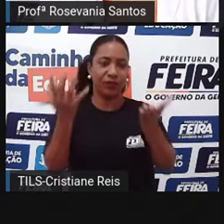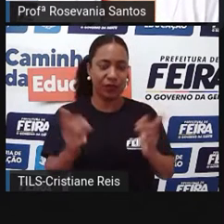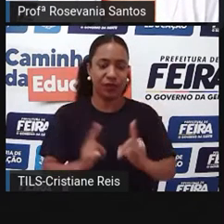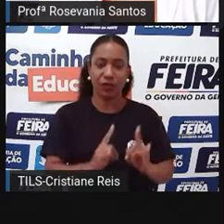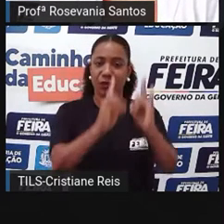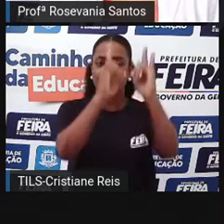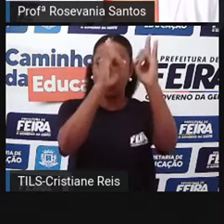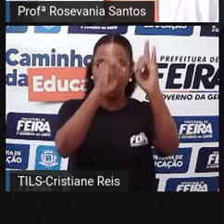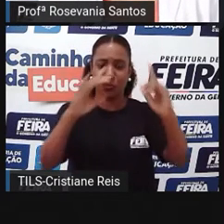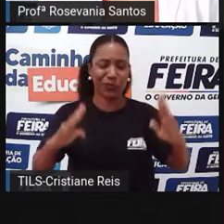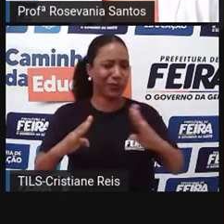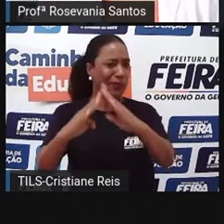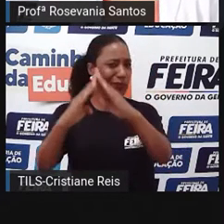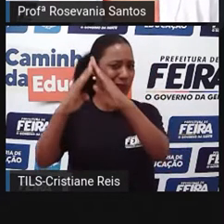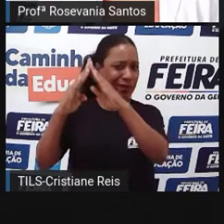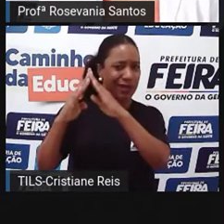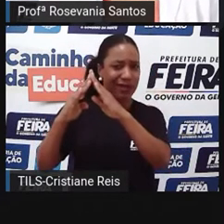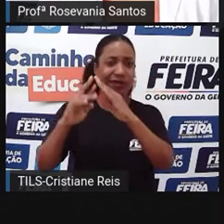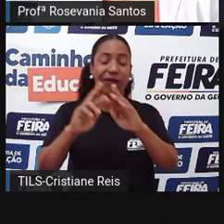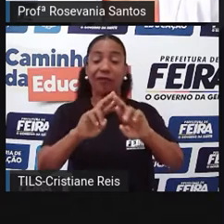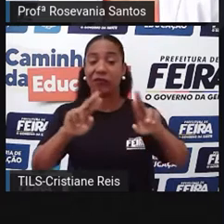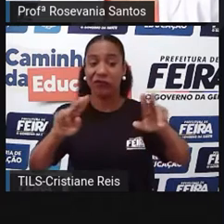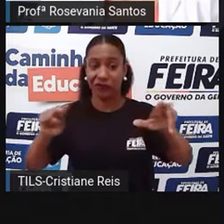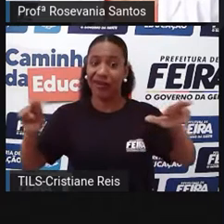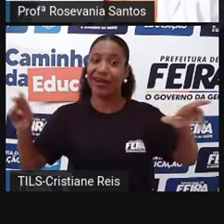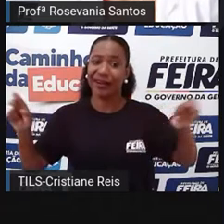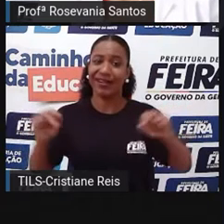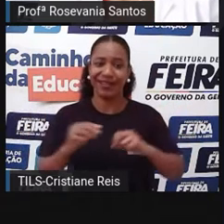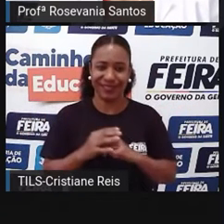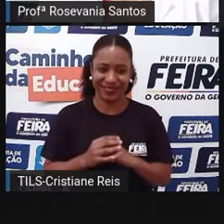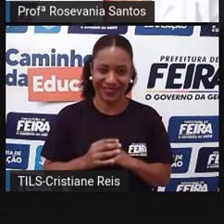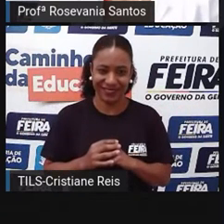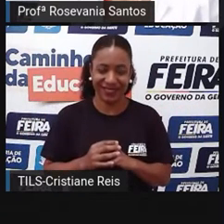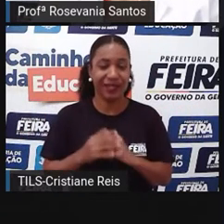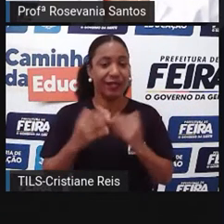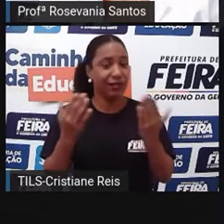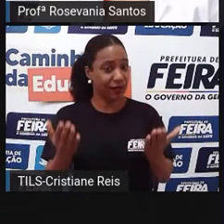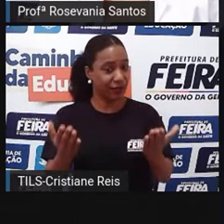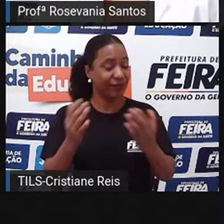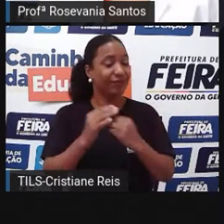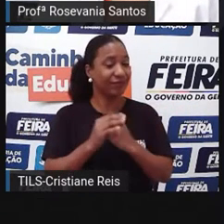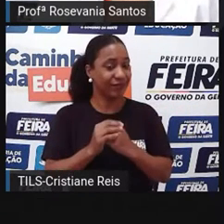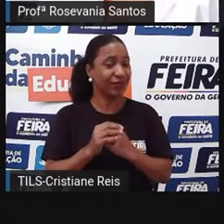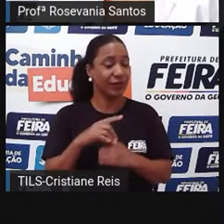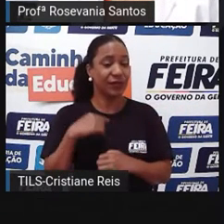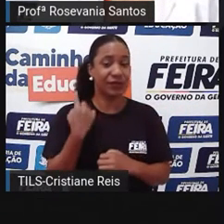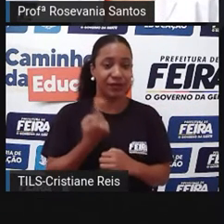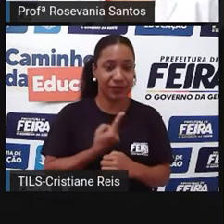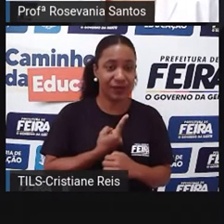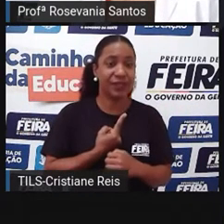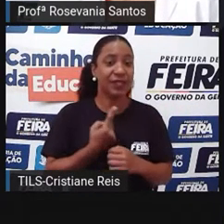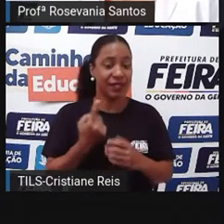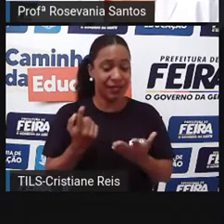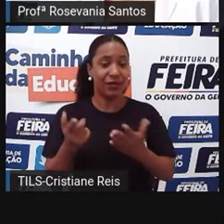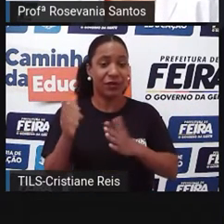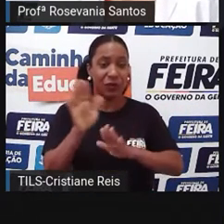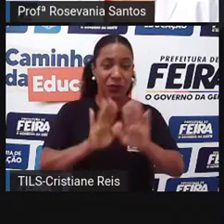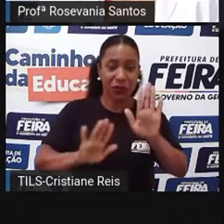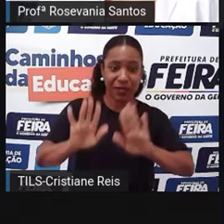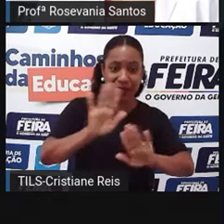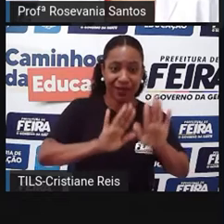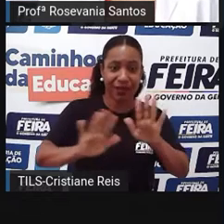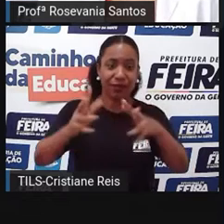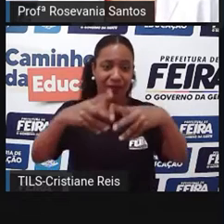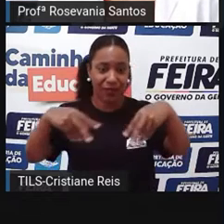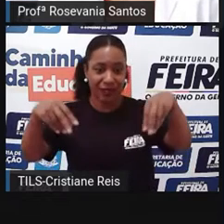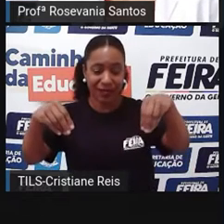edificações, e a gente tem todo esse cuidado, esse carinho, né, também, às vezes, a gente destrói,